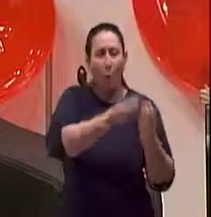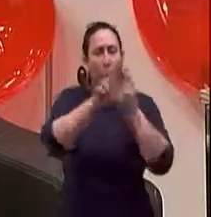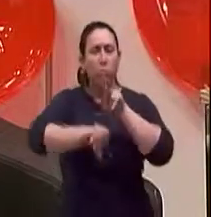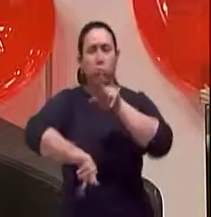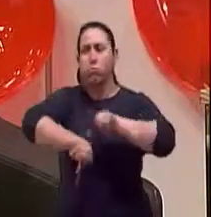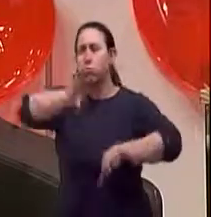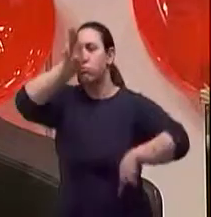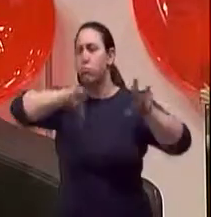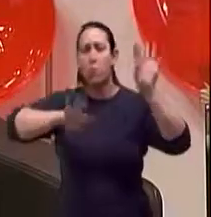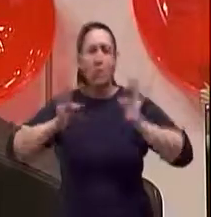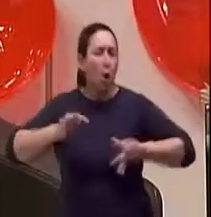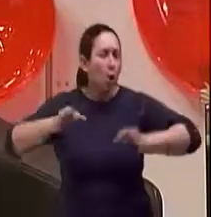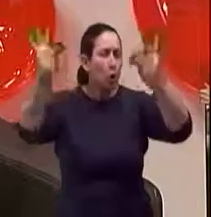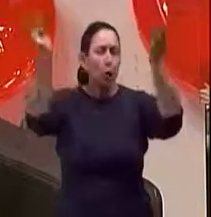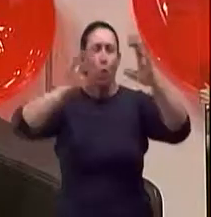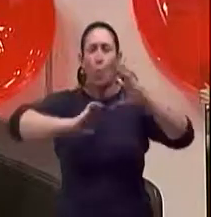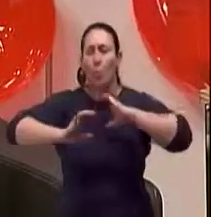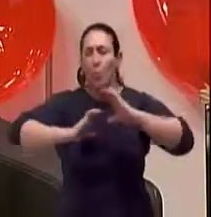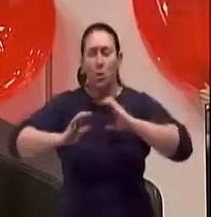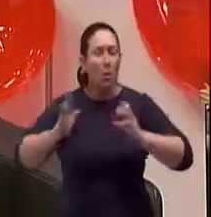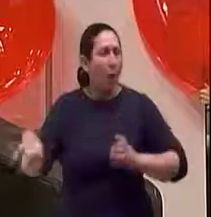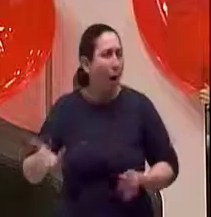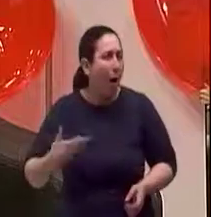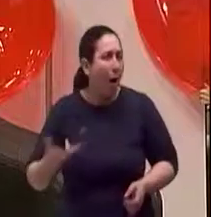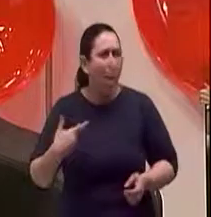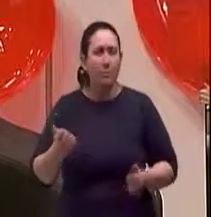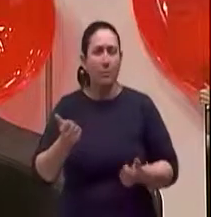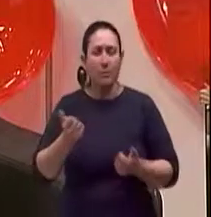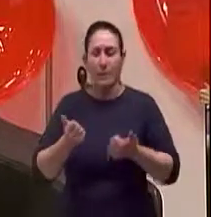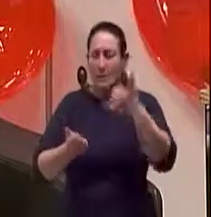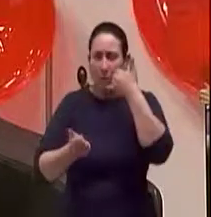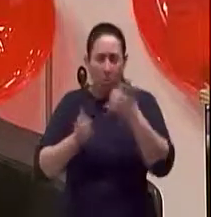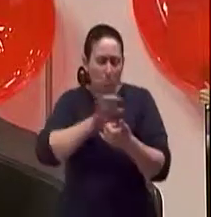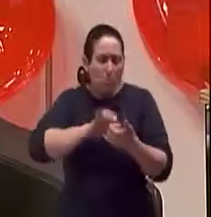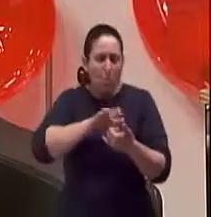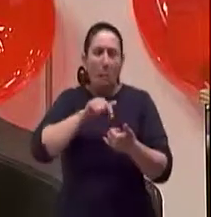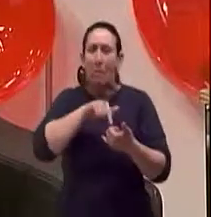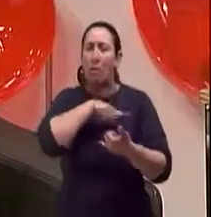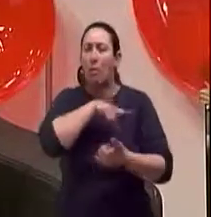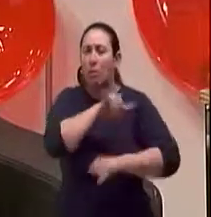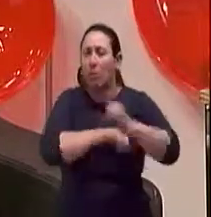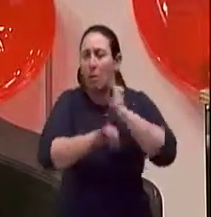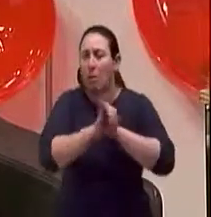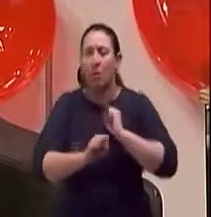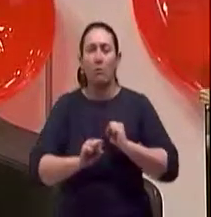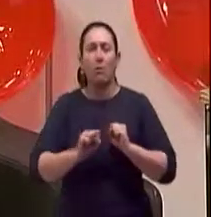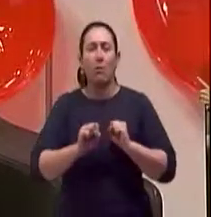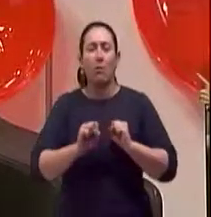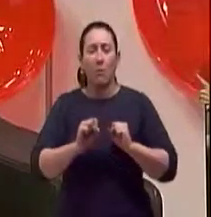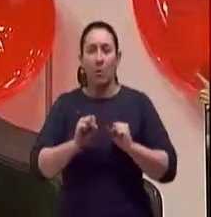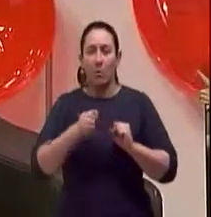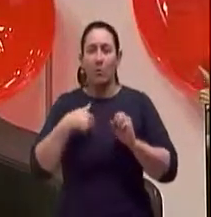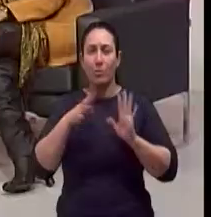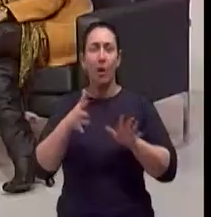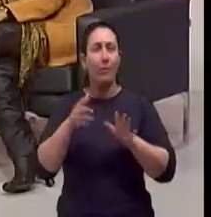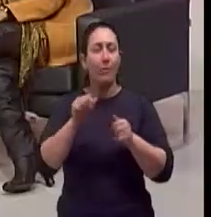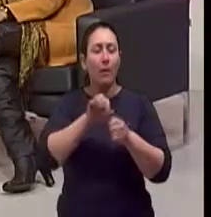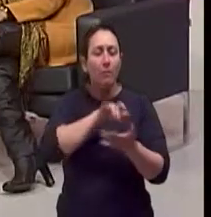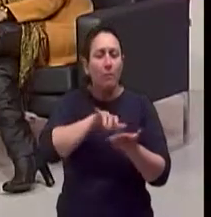tudo muito rápido, comunicação rápida, celular que tem internet, fiz até já um movimento,